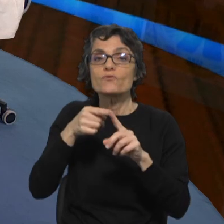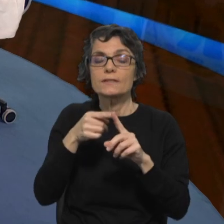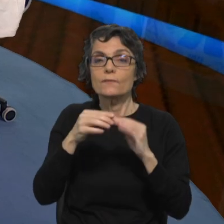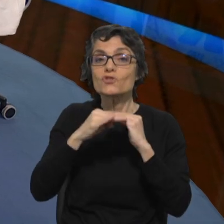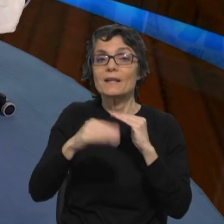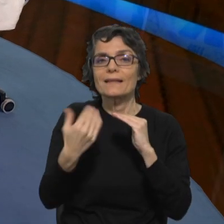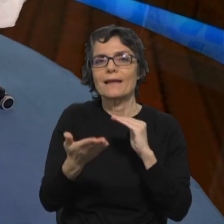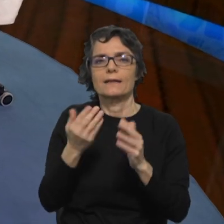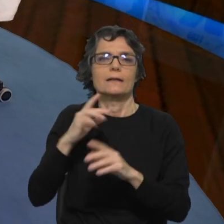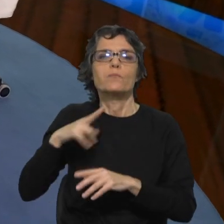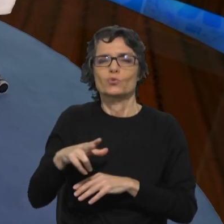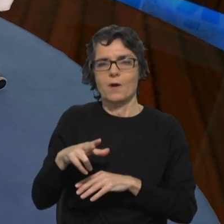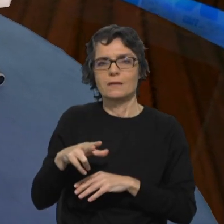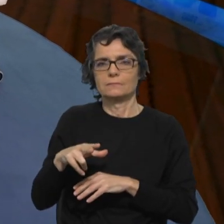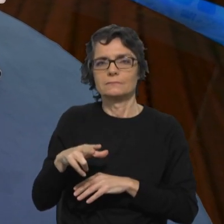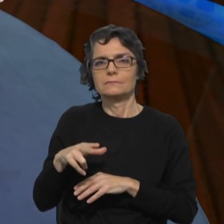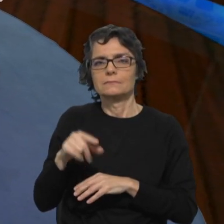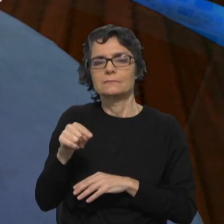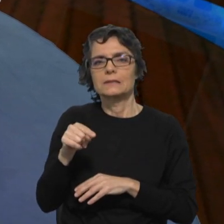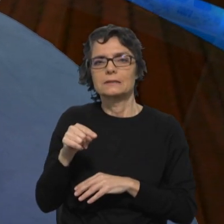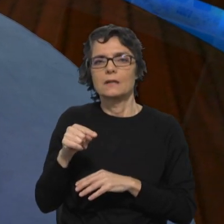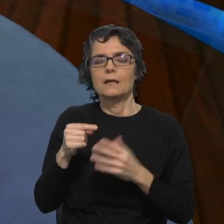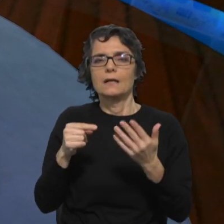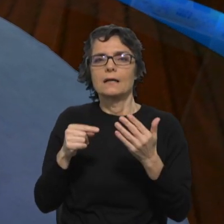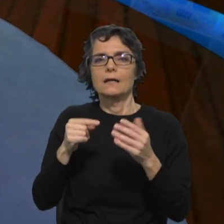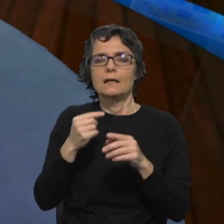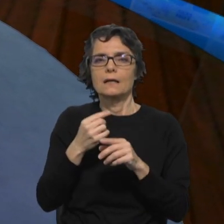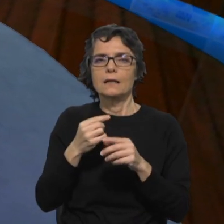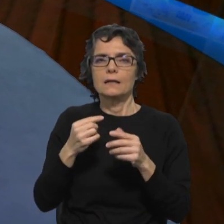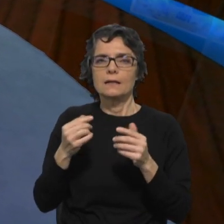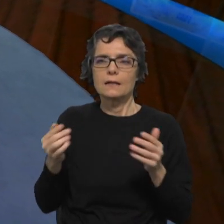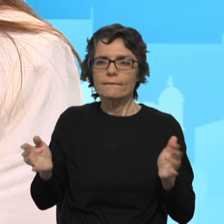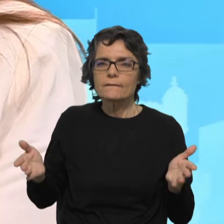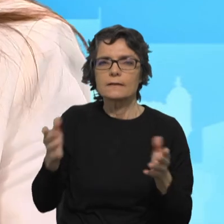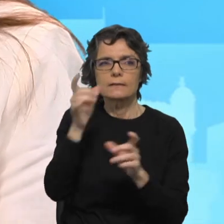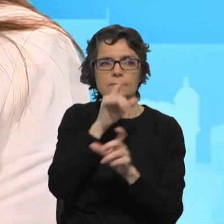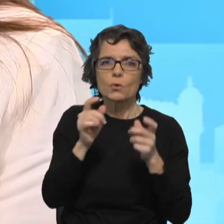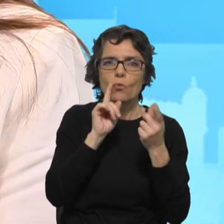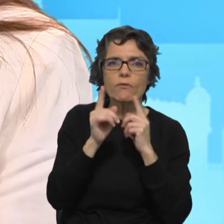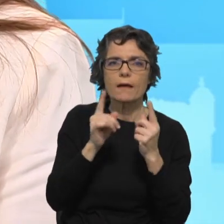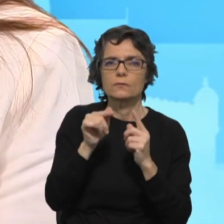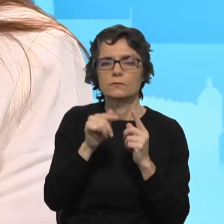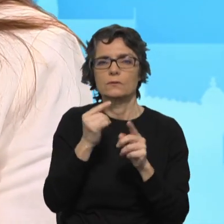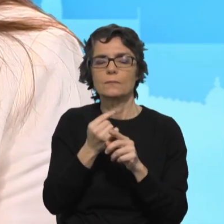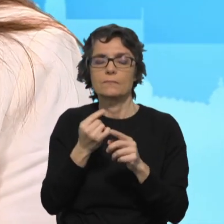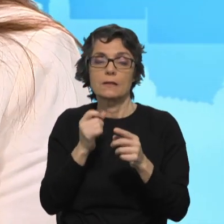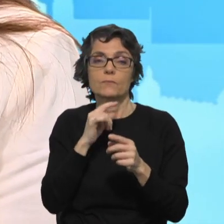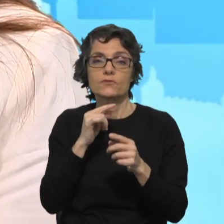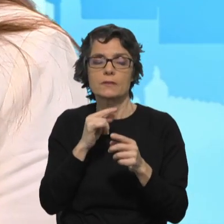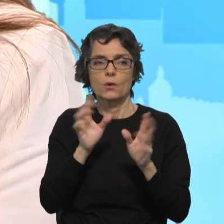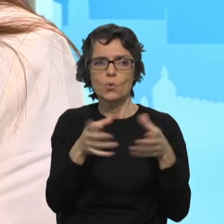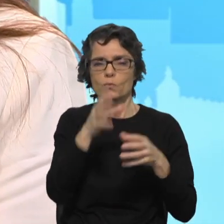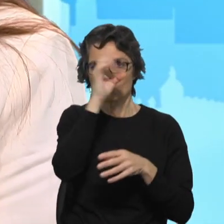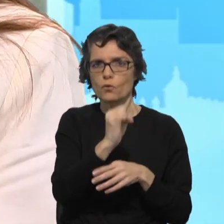tão bem ou não está bem de todo como está, mas exatamente para permitir que possa haver uma equipa, um governo,